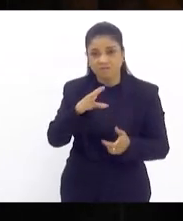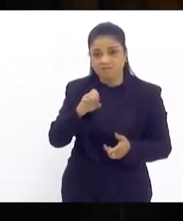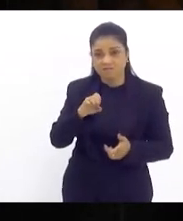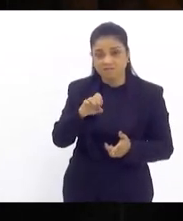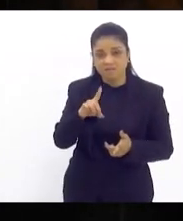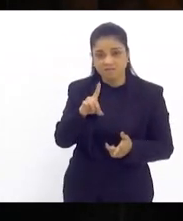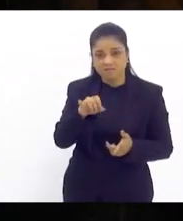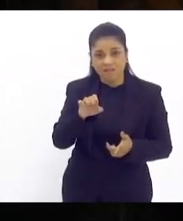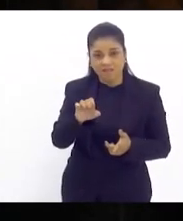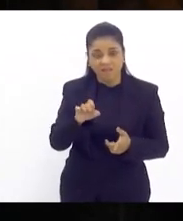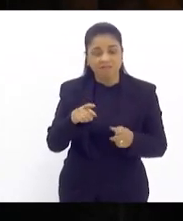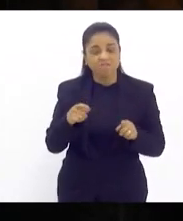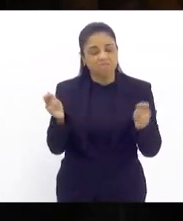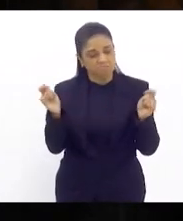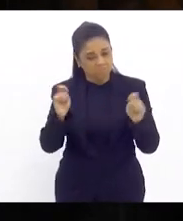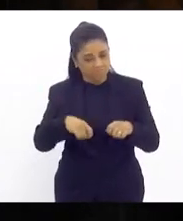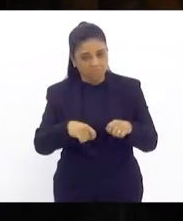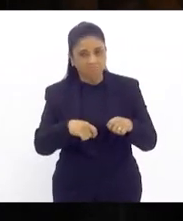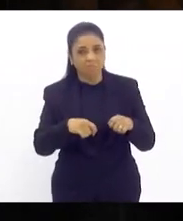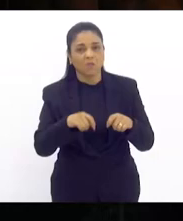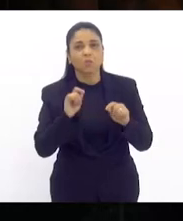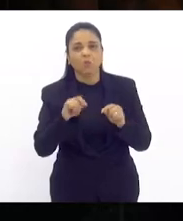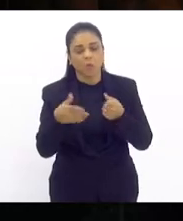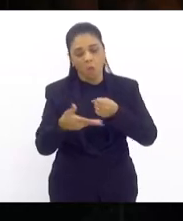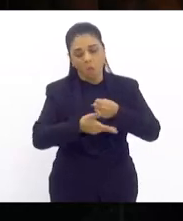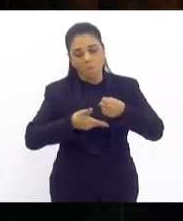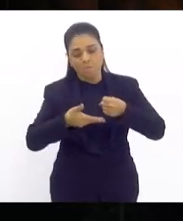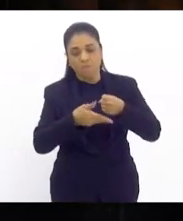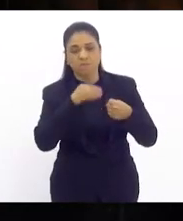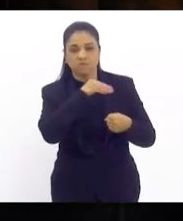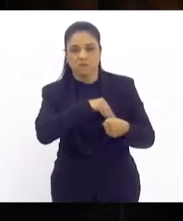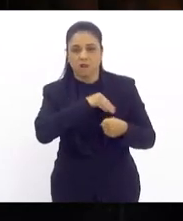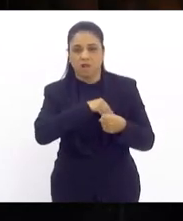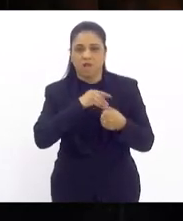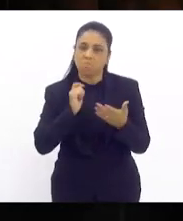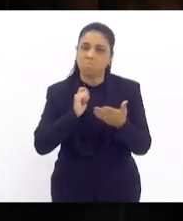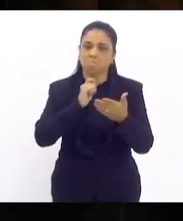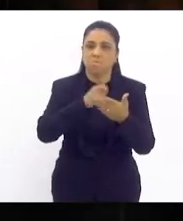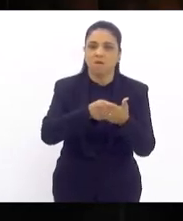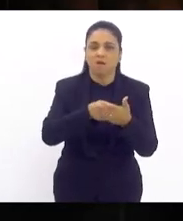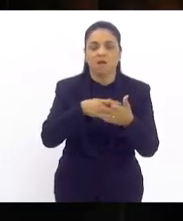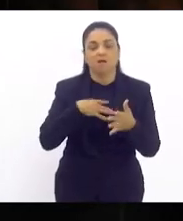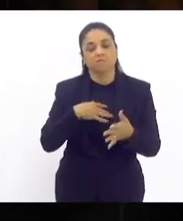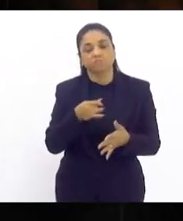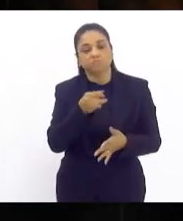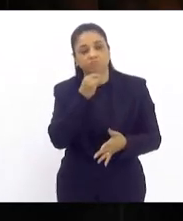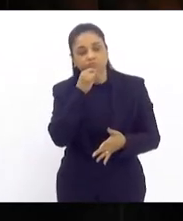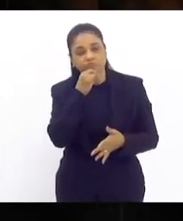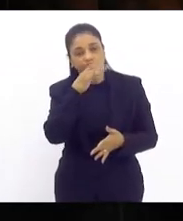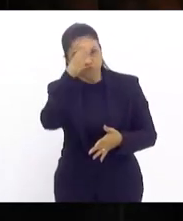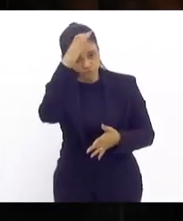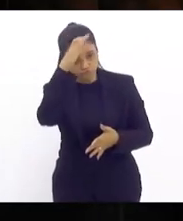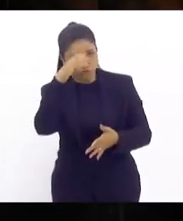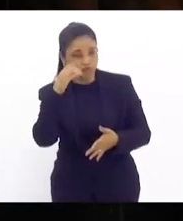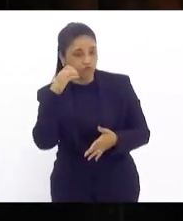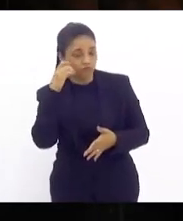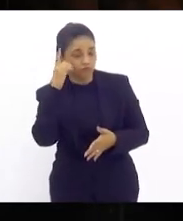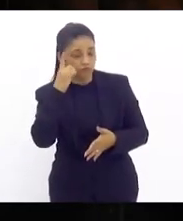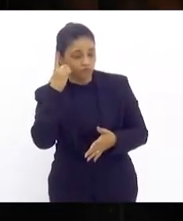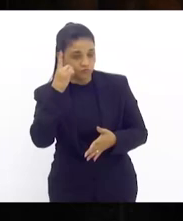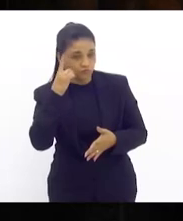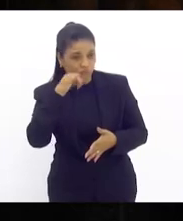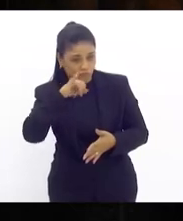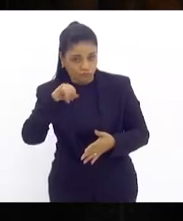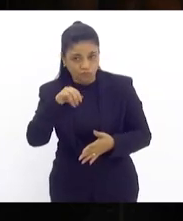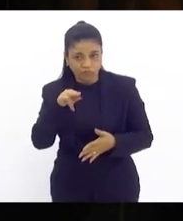garanta pelo menos esse ano os pisos e falando em piso deputada Tia Ju o piso regional é algo super